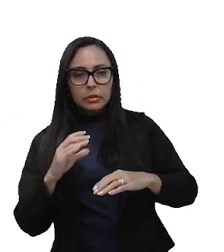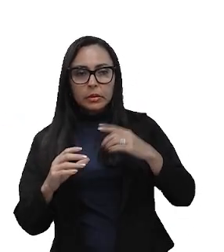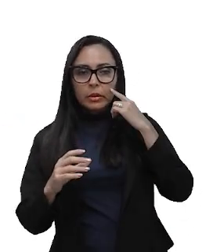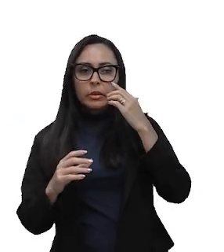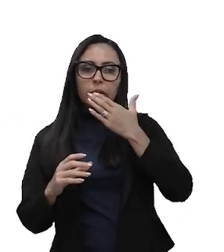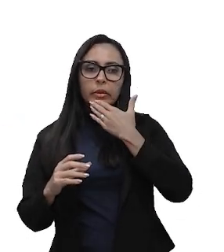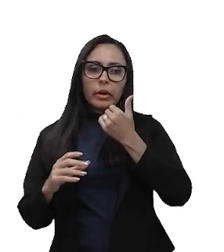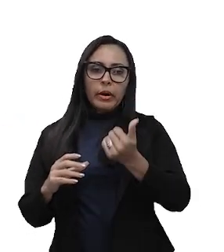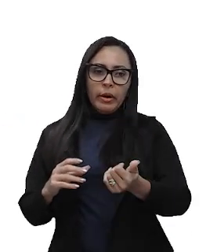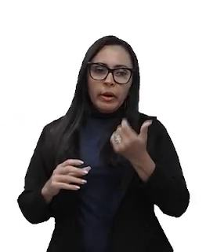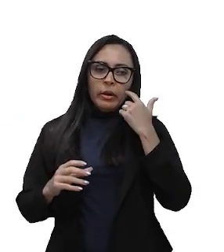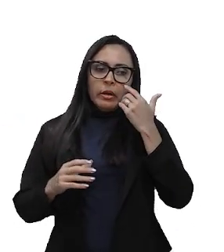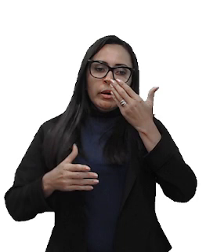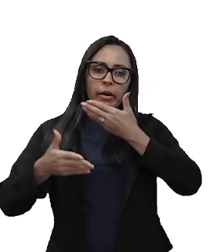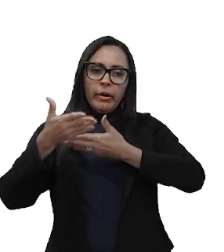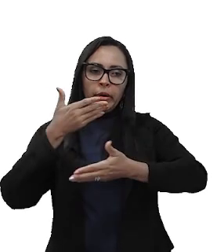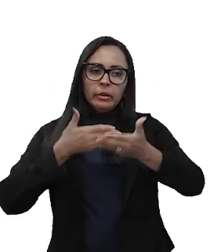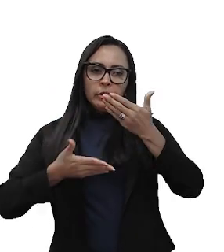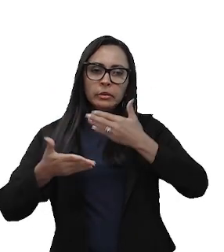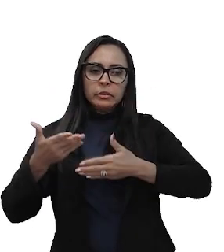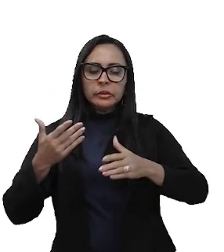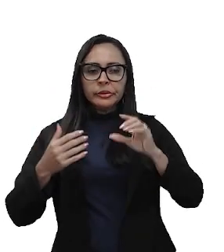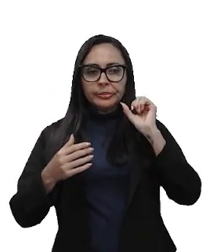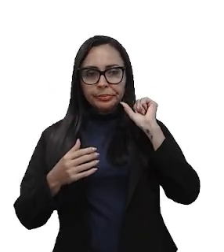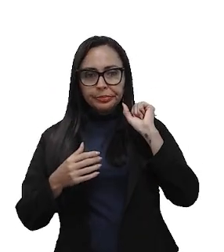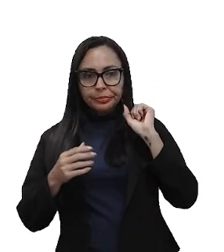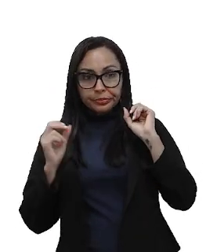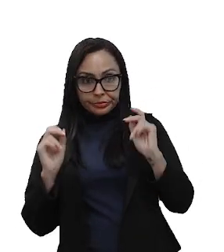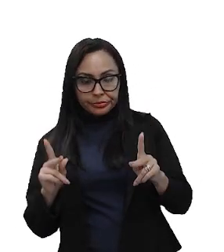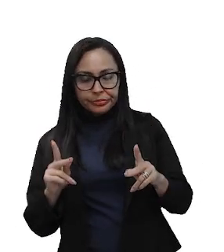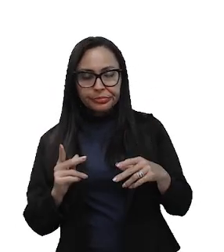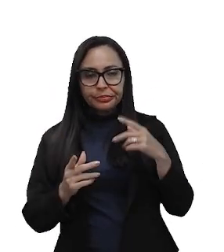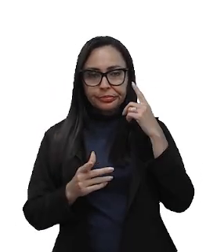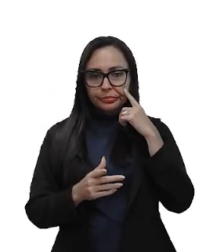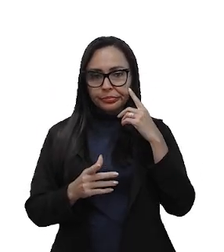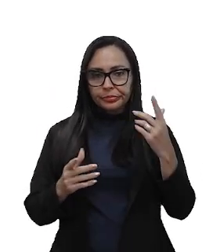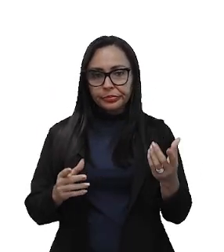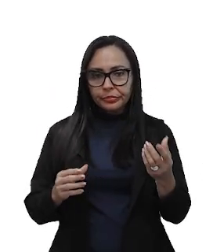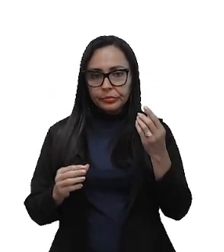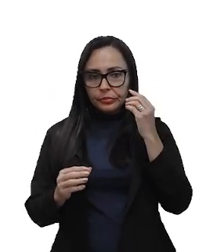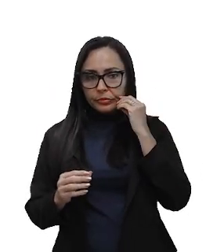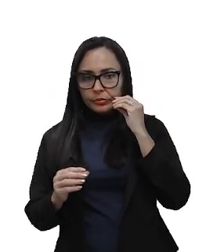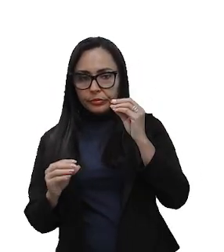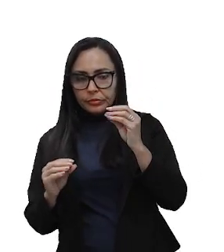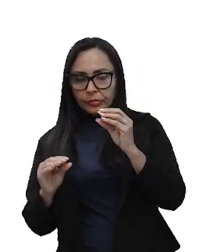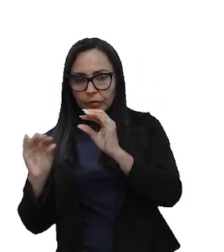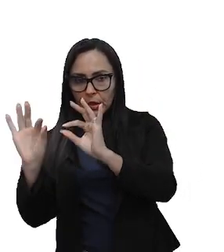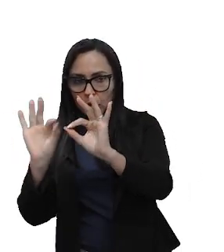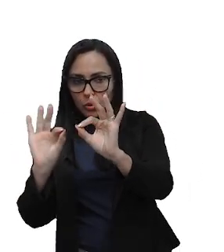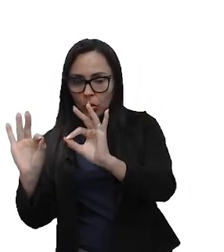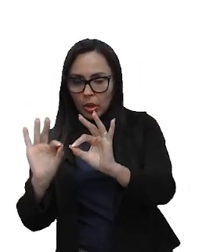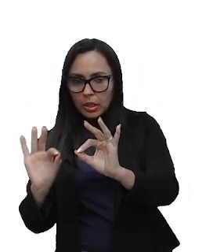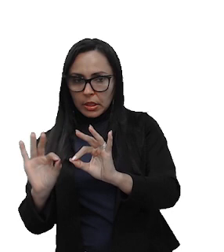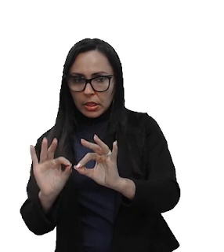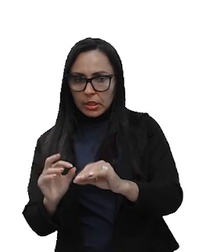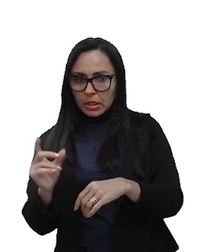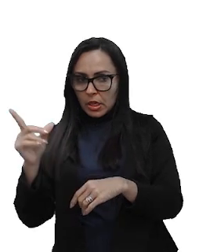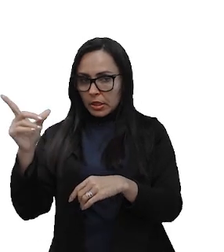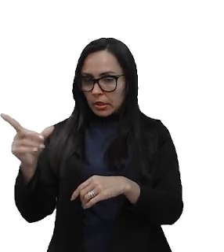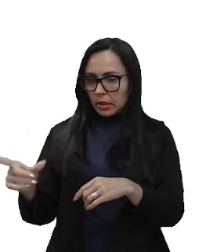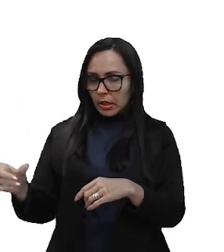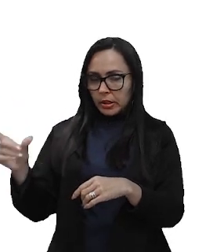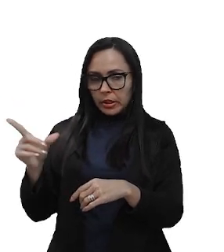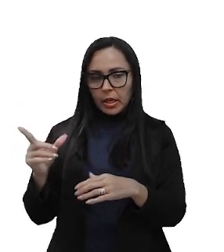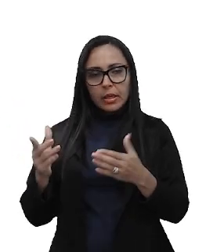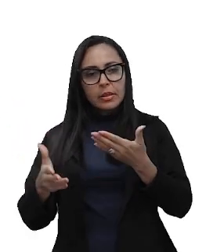melhor entre aqueles pares, certo? Então, a disposição dos móveis e objetos pode ser ajustada para facilitar a interação